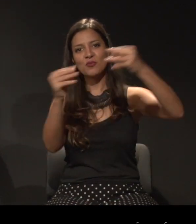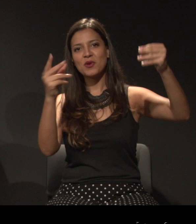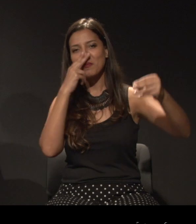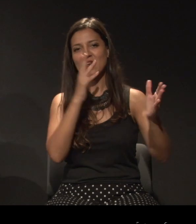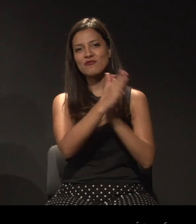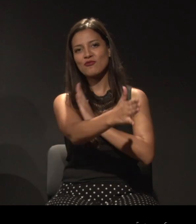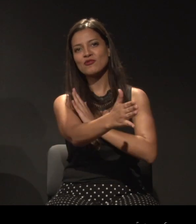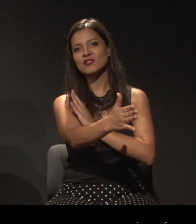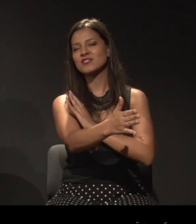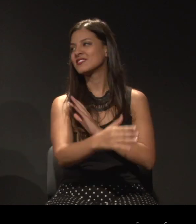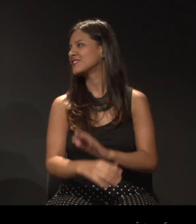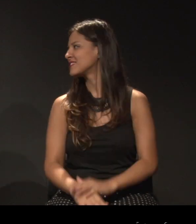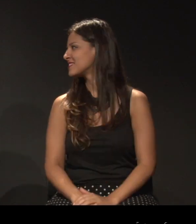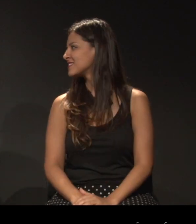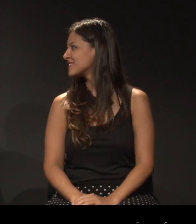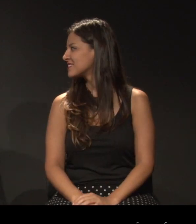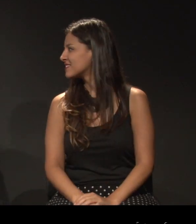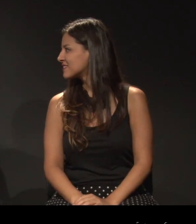Para não ter luz.